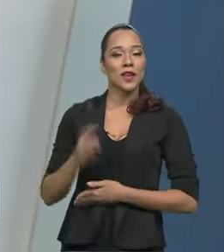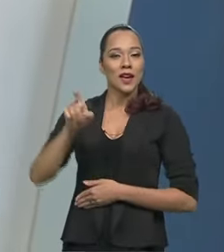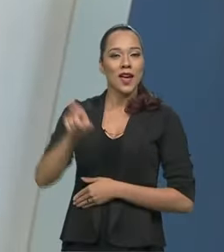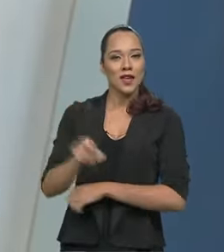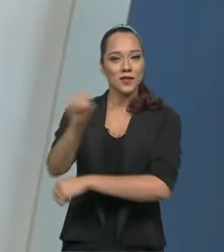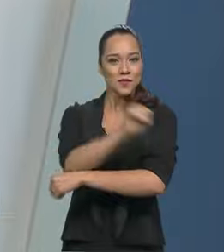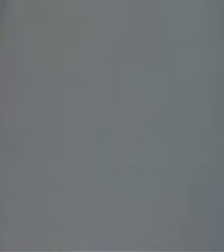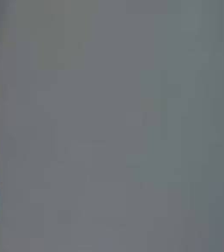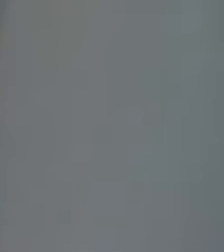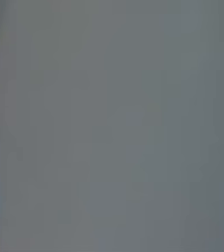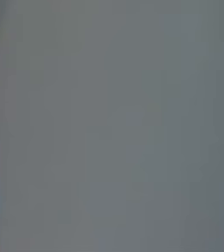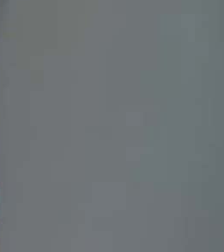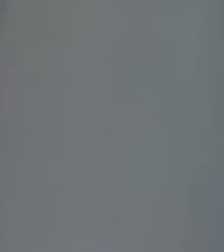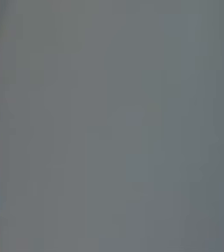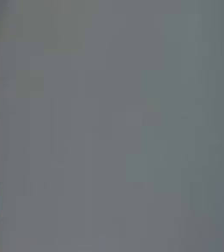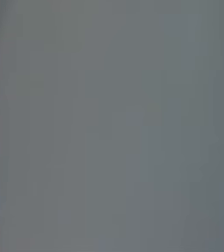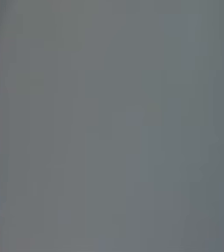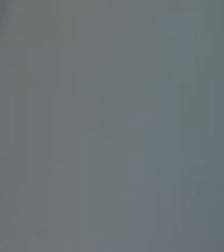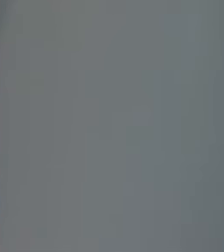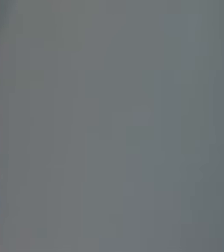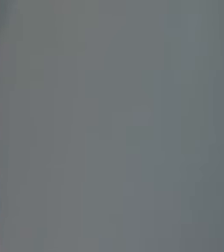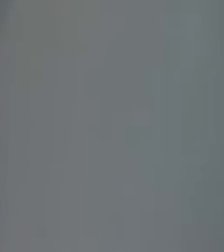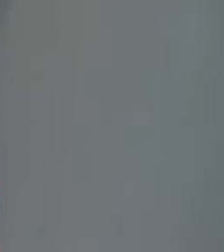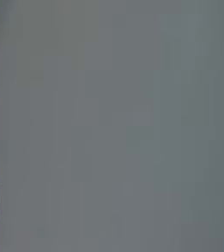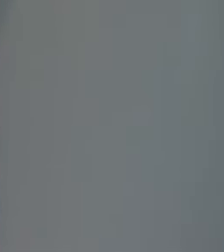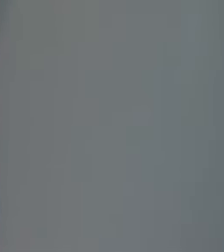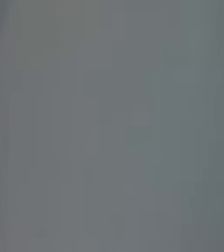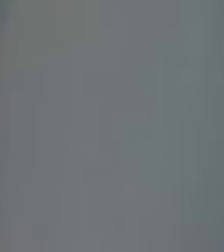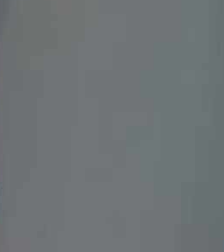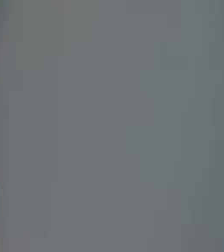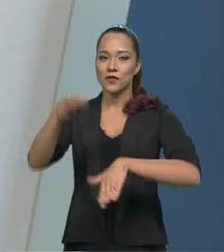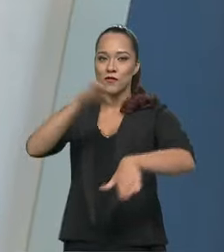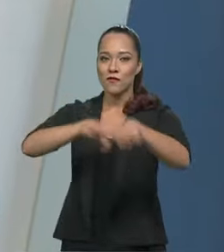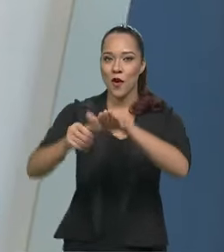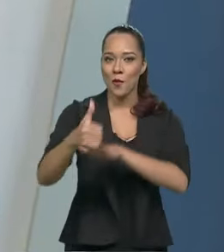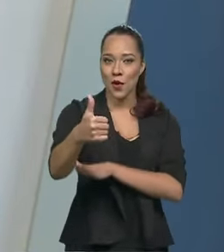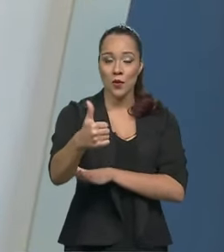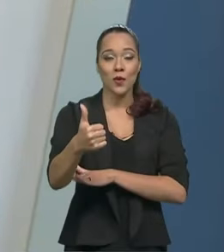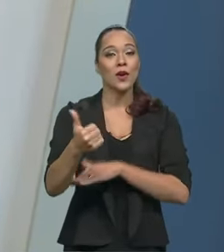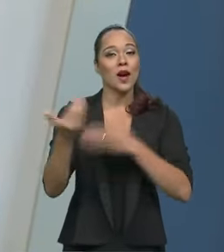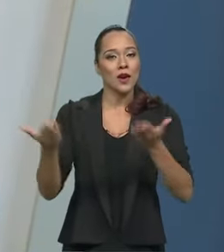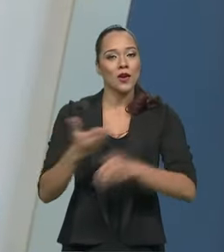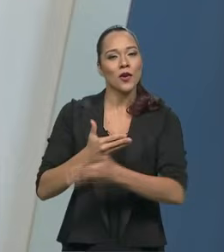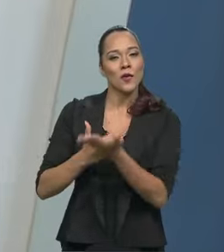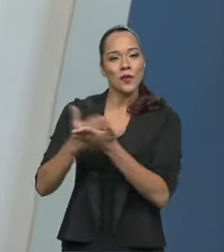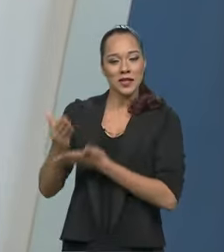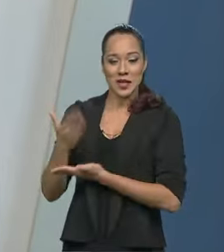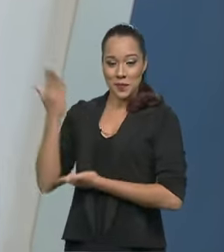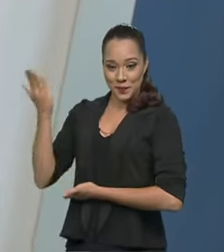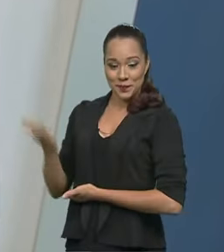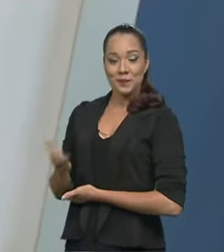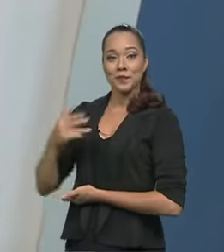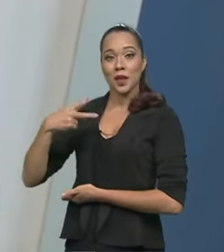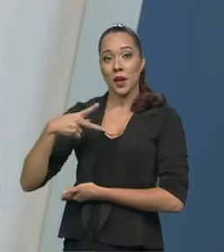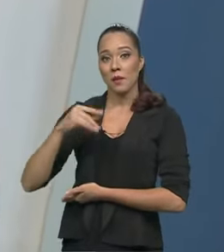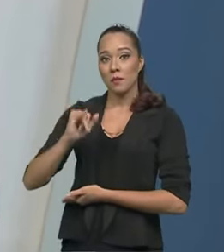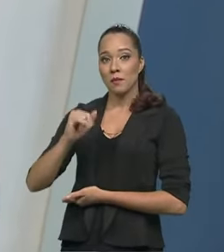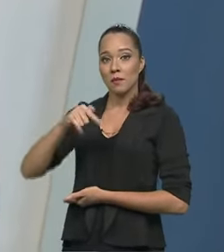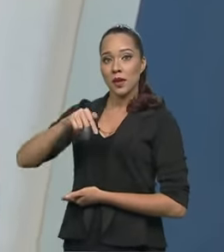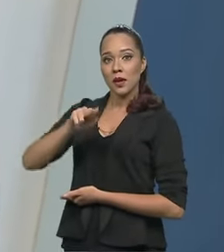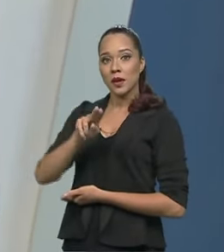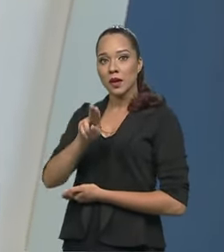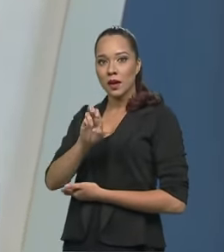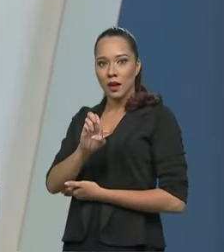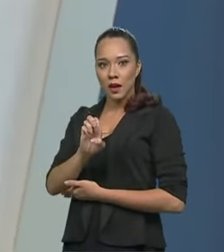o ex-piloto Nelson Piquet, tricampeão mundial de Fórmula 1. E eu gostaria de começar esse bloco perguntando por quê. Porque há quem diga que a